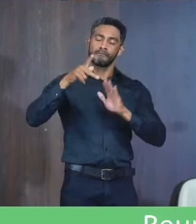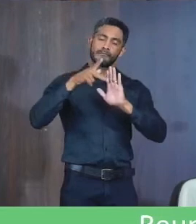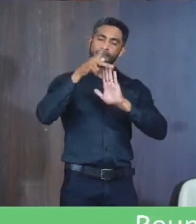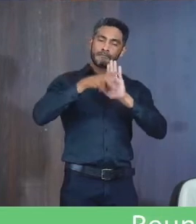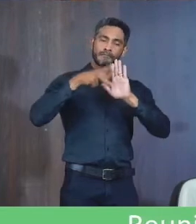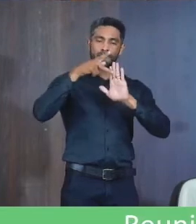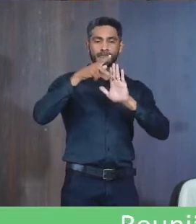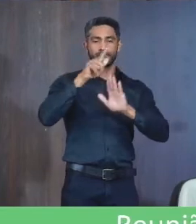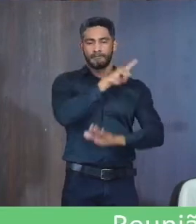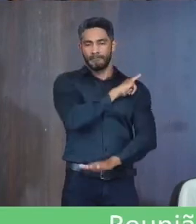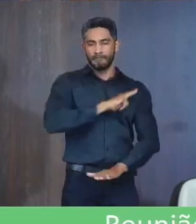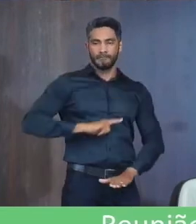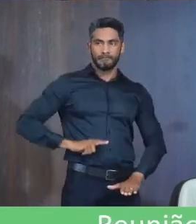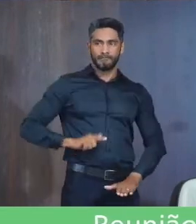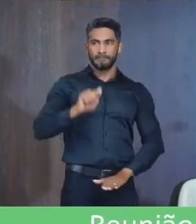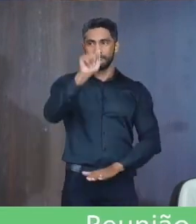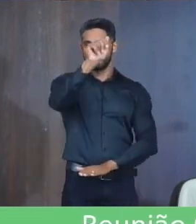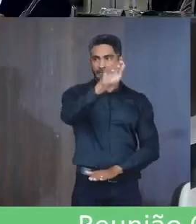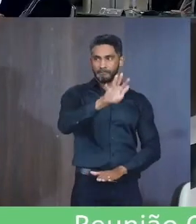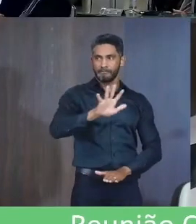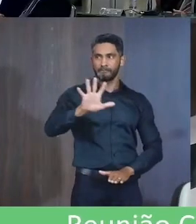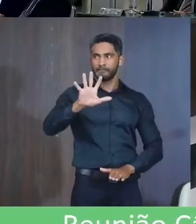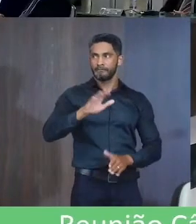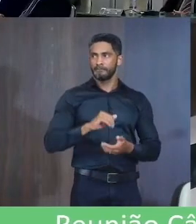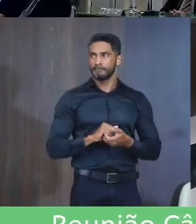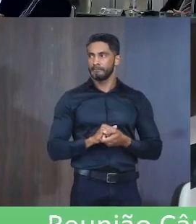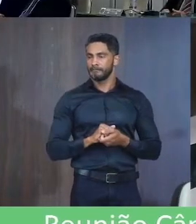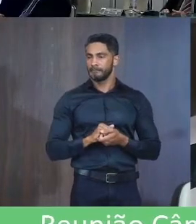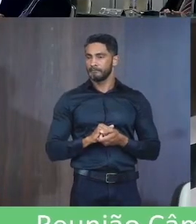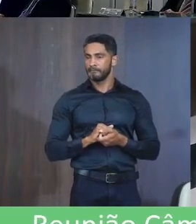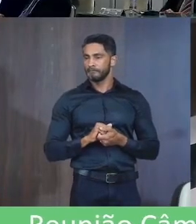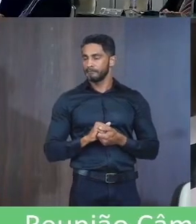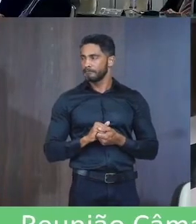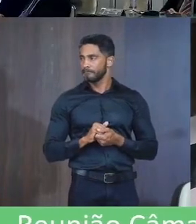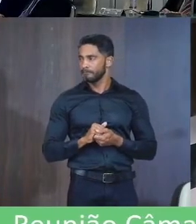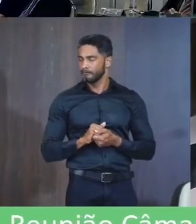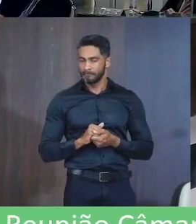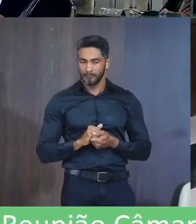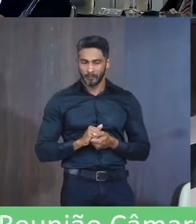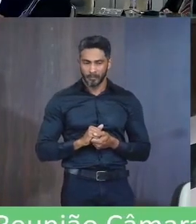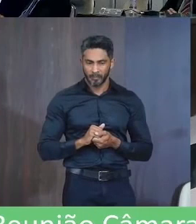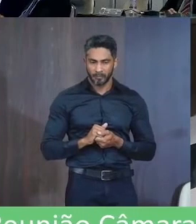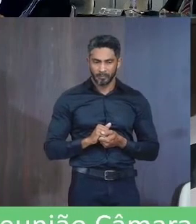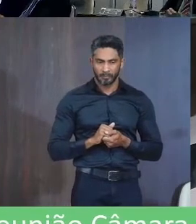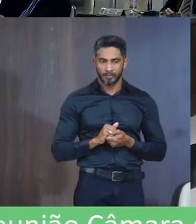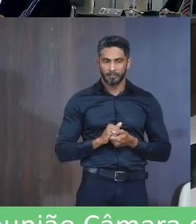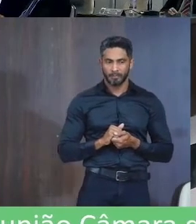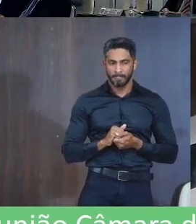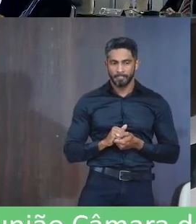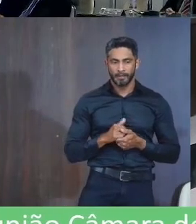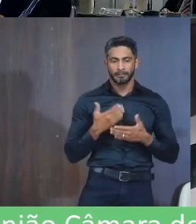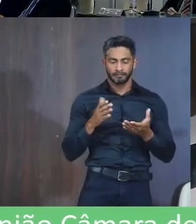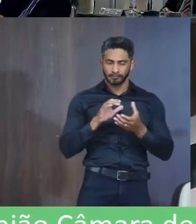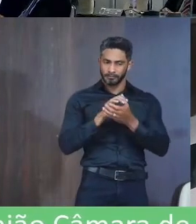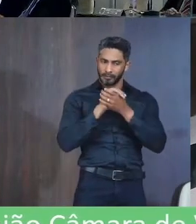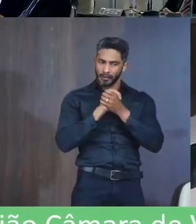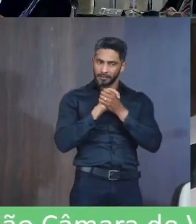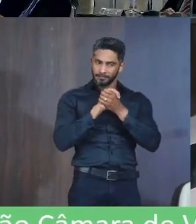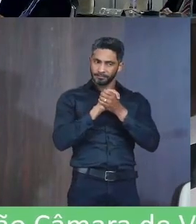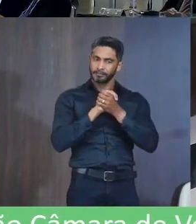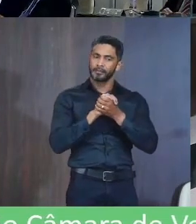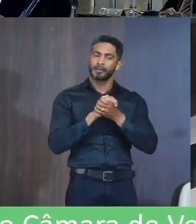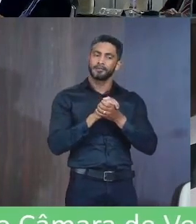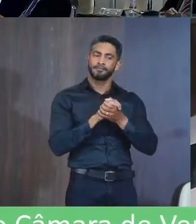Do governo federal Uma parte Na palavra Do presidente Eu quero Parabenizá-lo